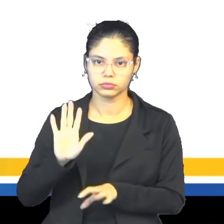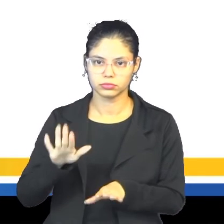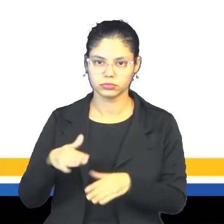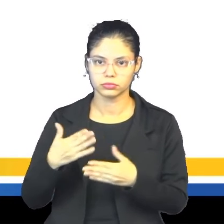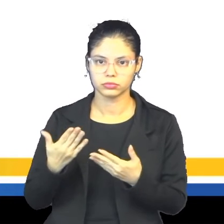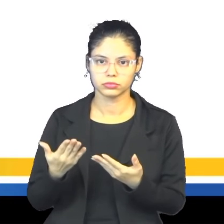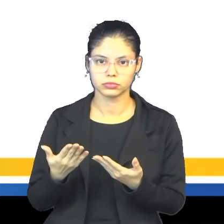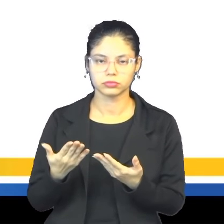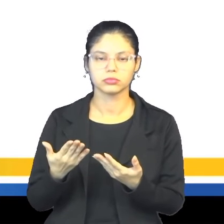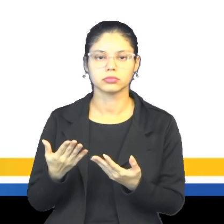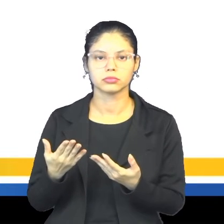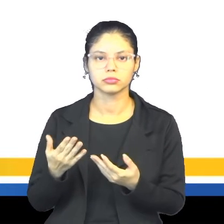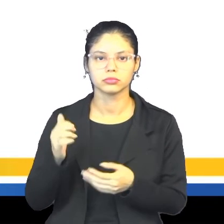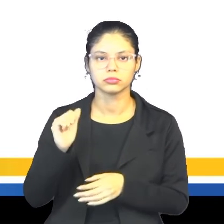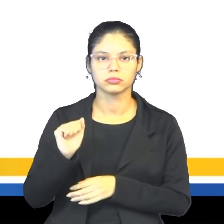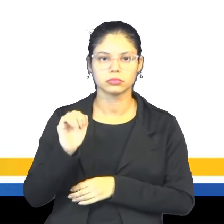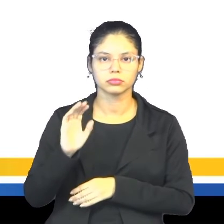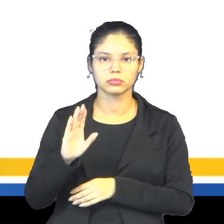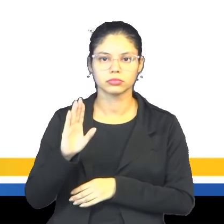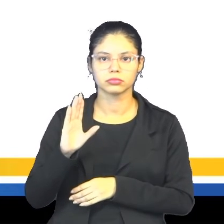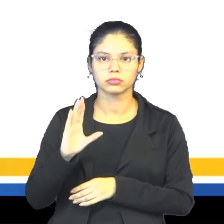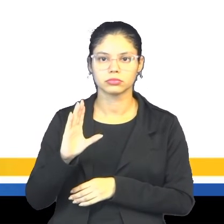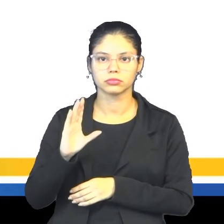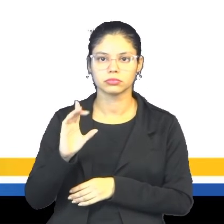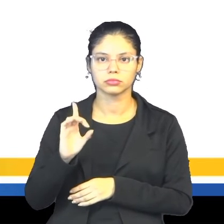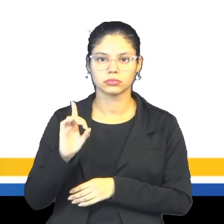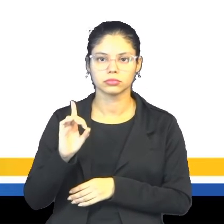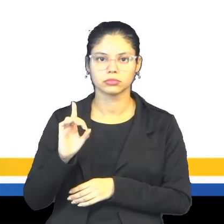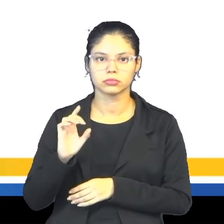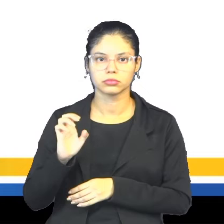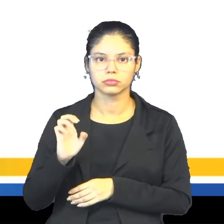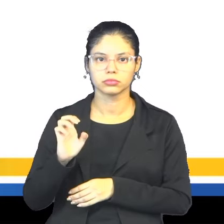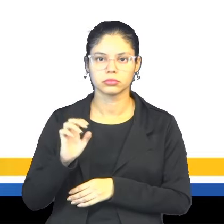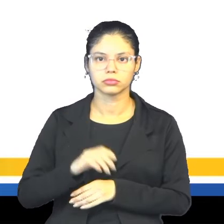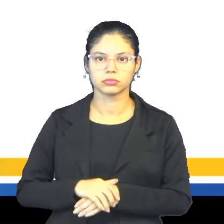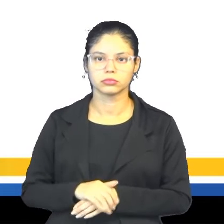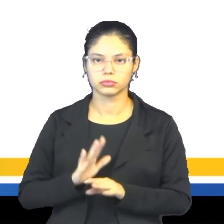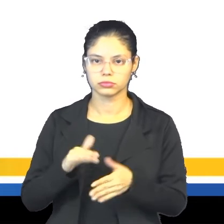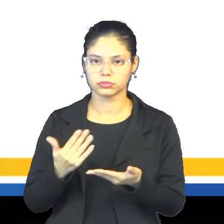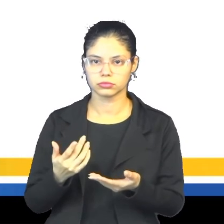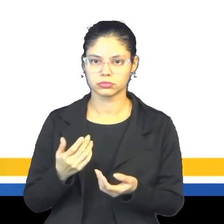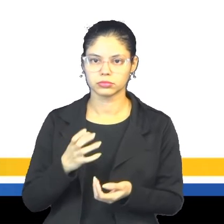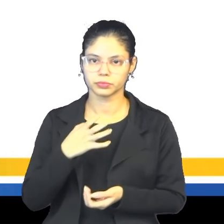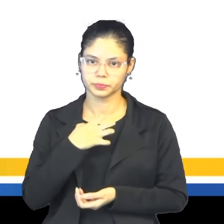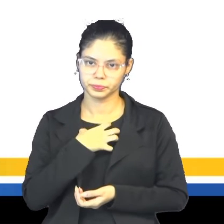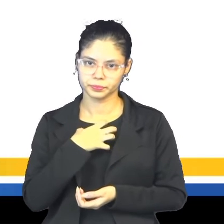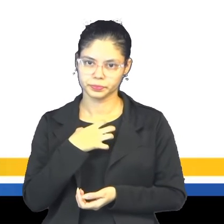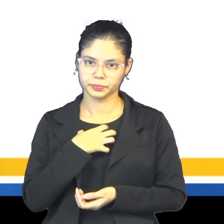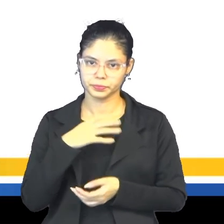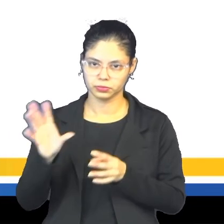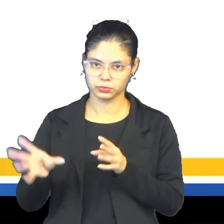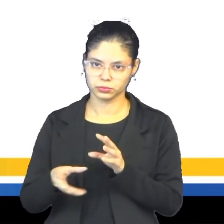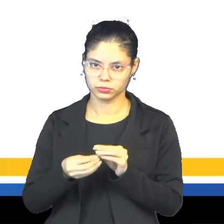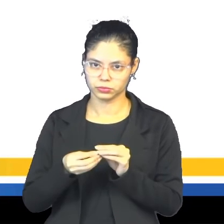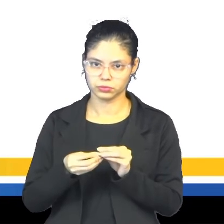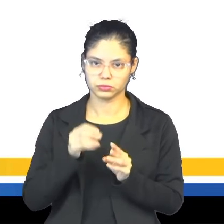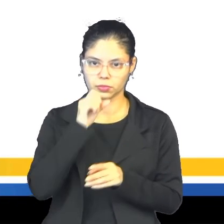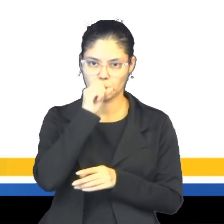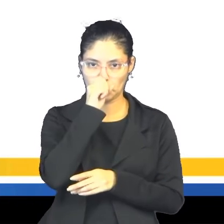expressões aí vai se encaixar na frase, para que ela tenha um sentido completo?